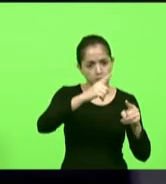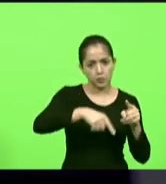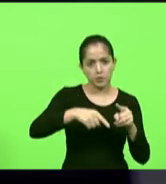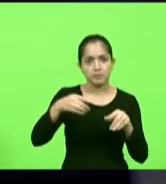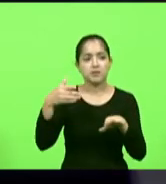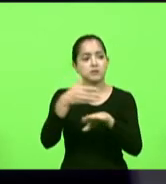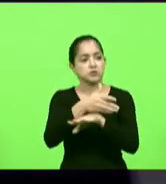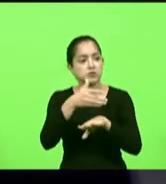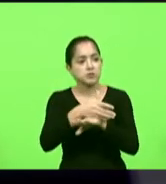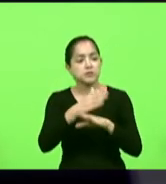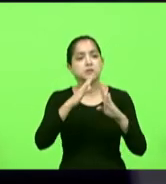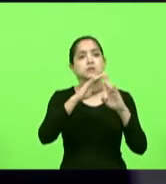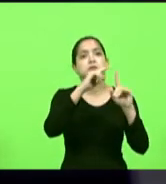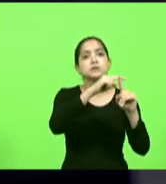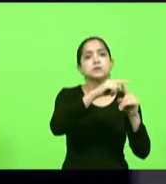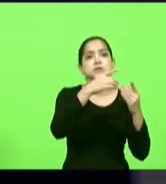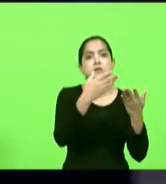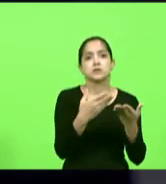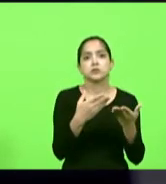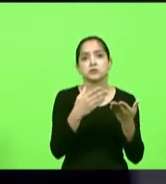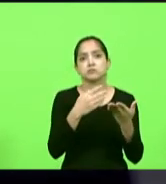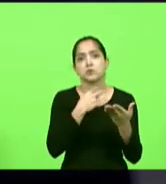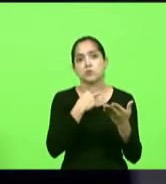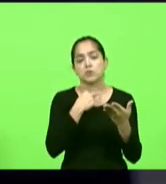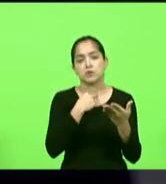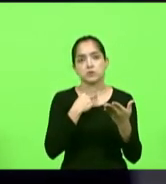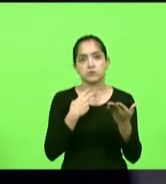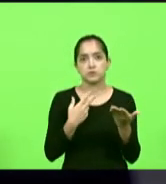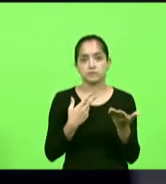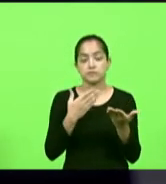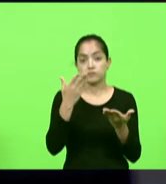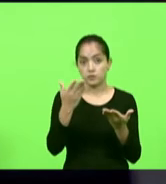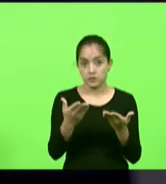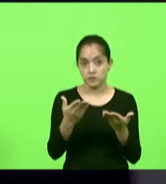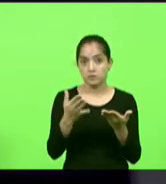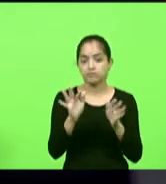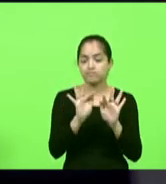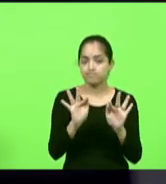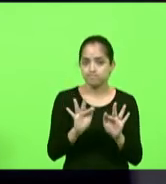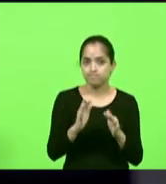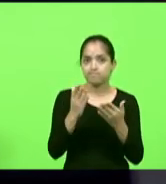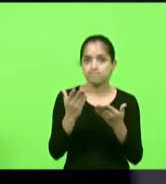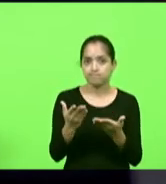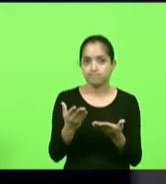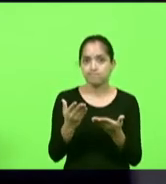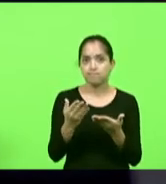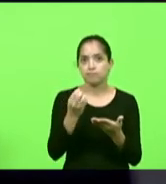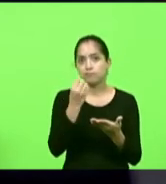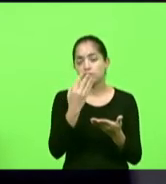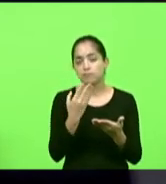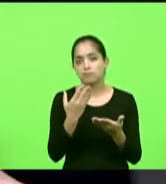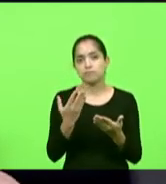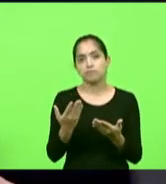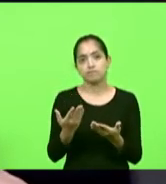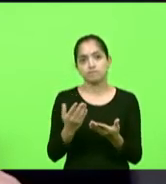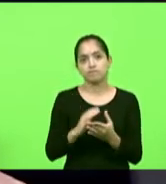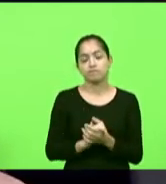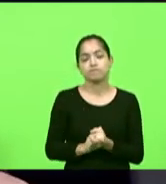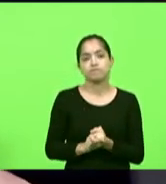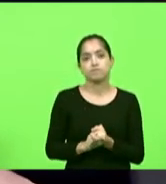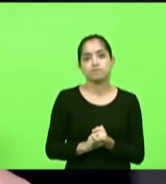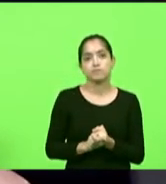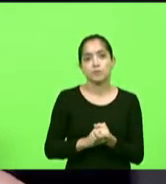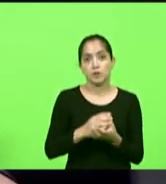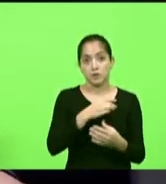frequentarem os seus cultos religiosos o V.C. foi muito feliz com essa intervenção e o